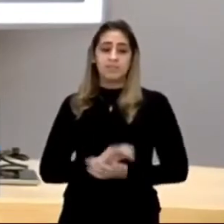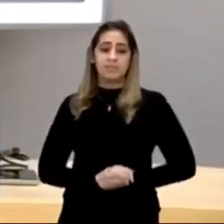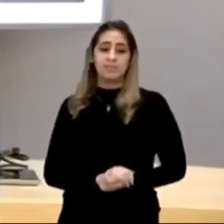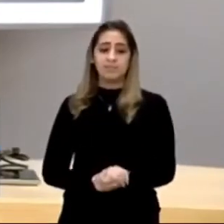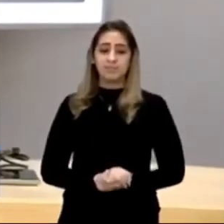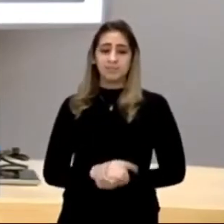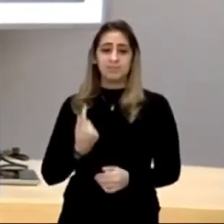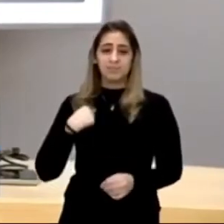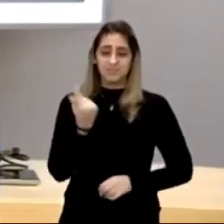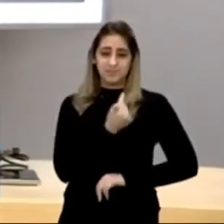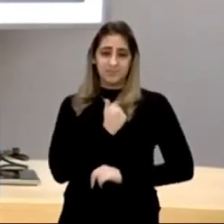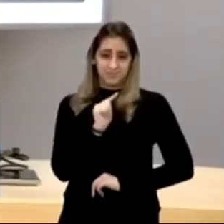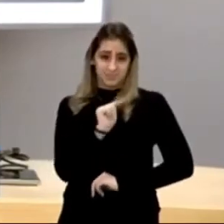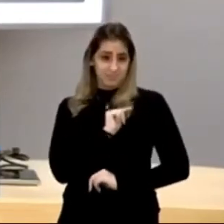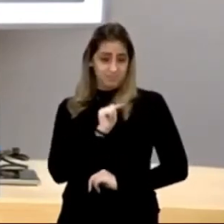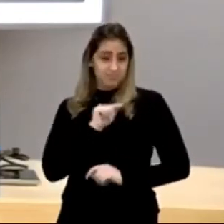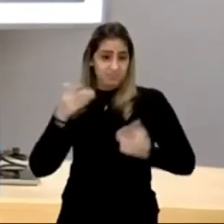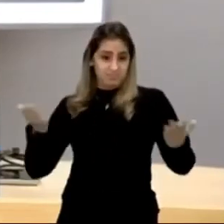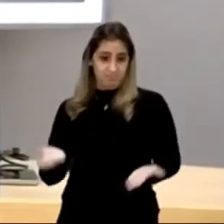temos aqui, uma,